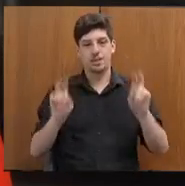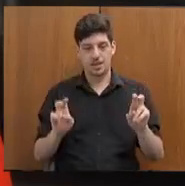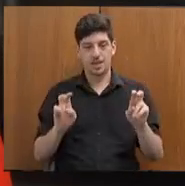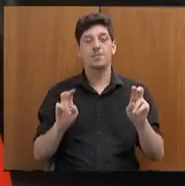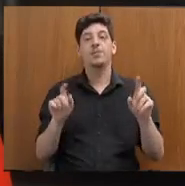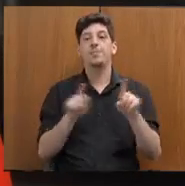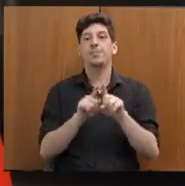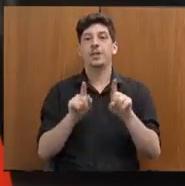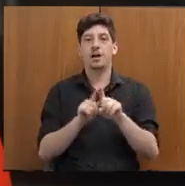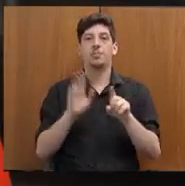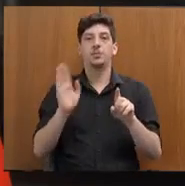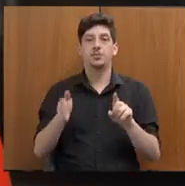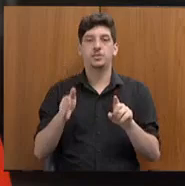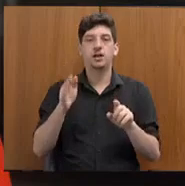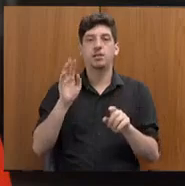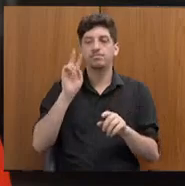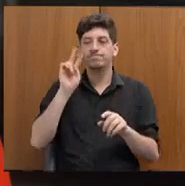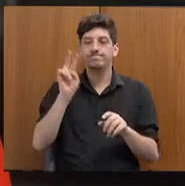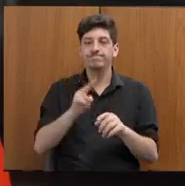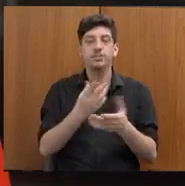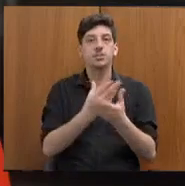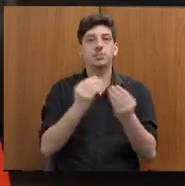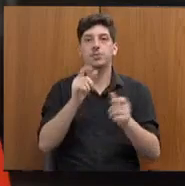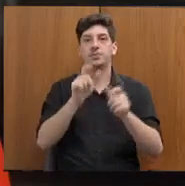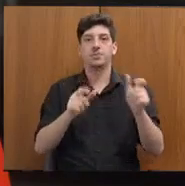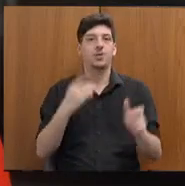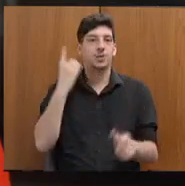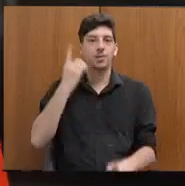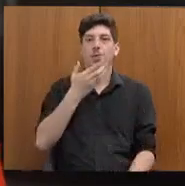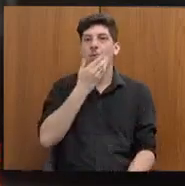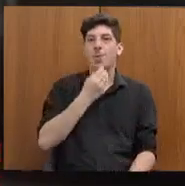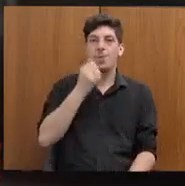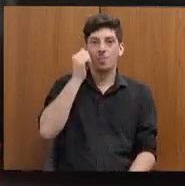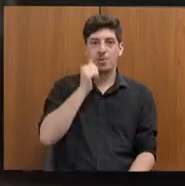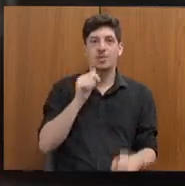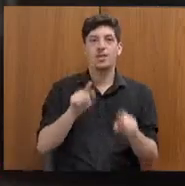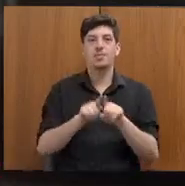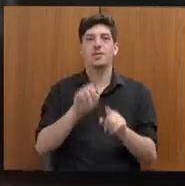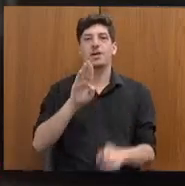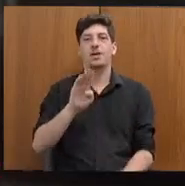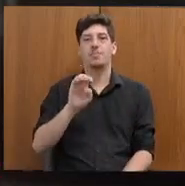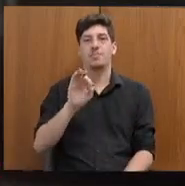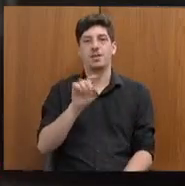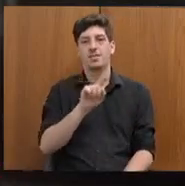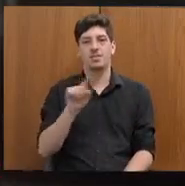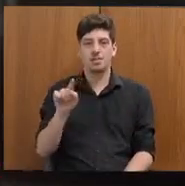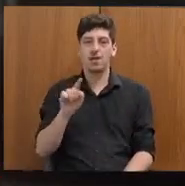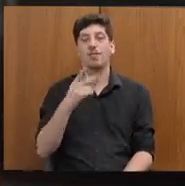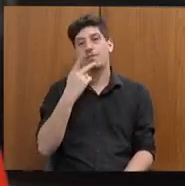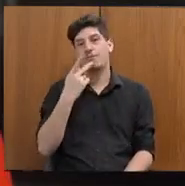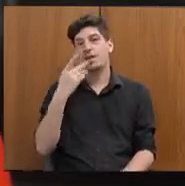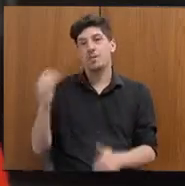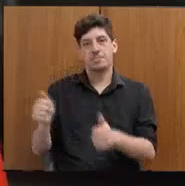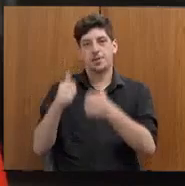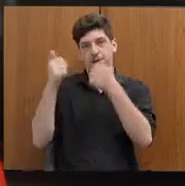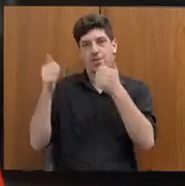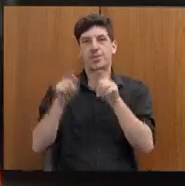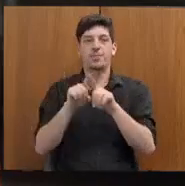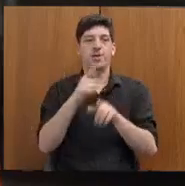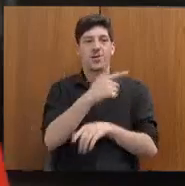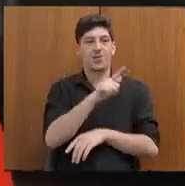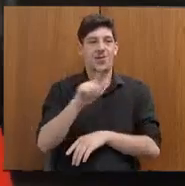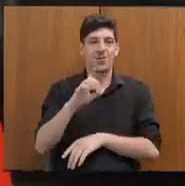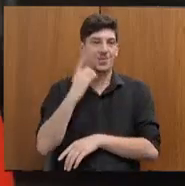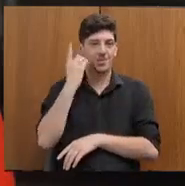Nós vemos acompanhando também vários deputados e deputadas aqui. Teve audiência pública. Betão provavelmente vai falar melhor do que eu. e as demais deputadas.